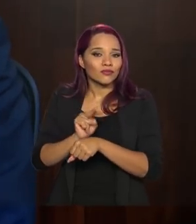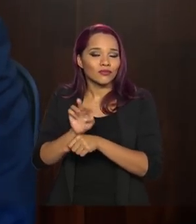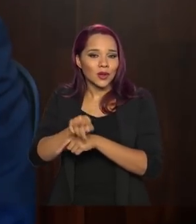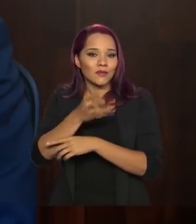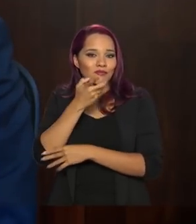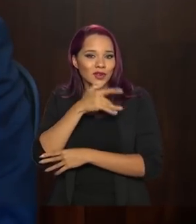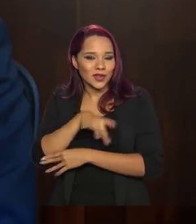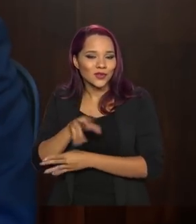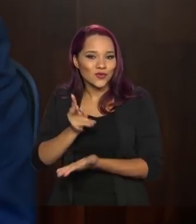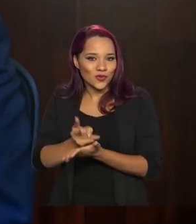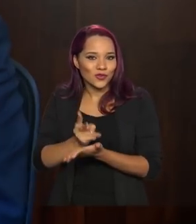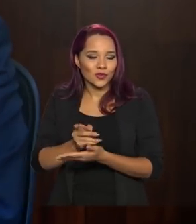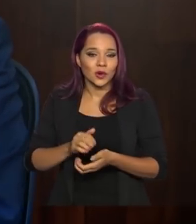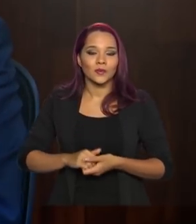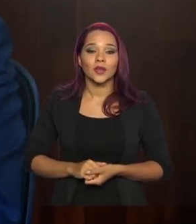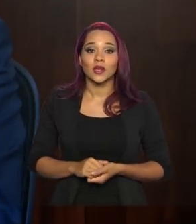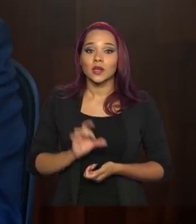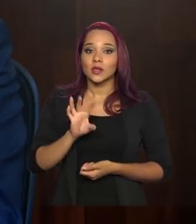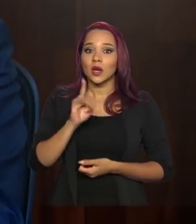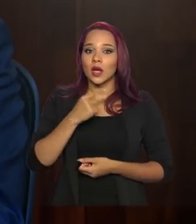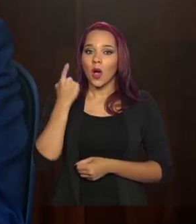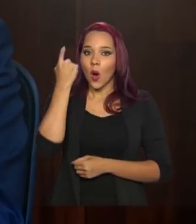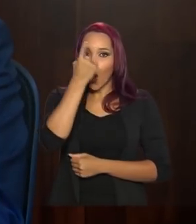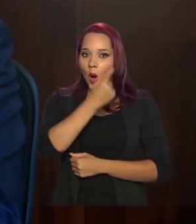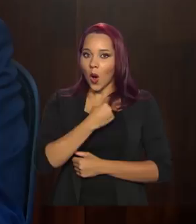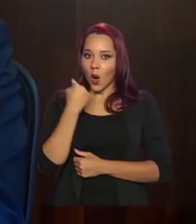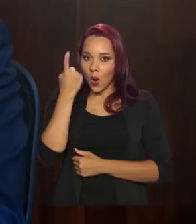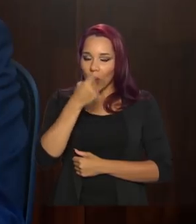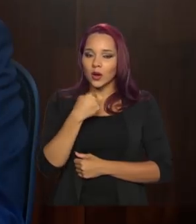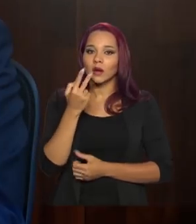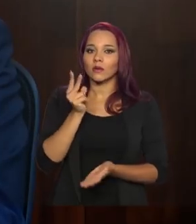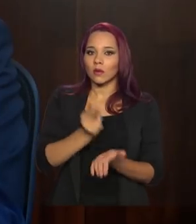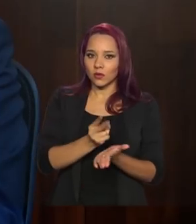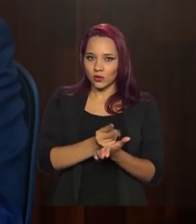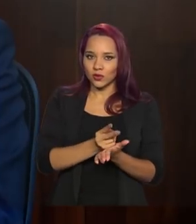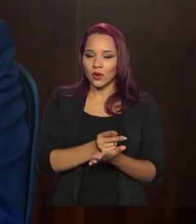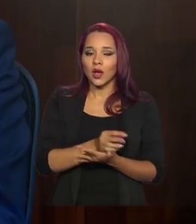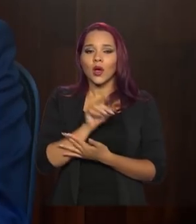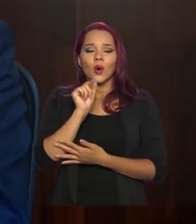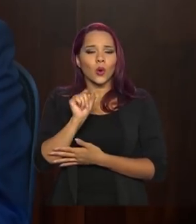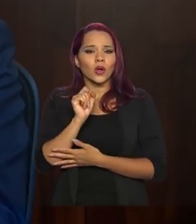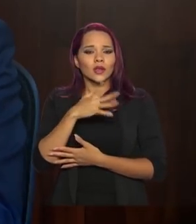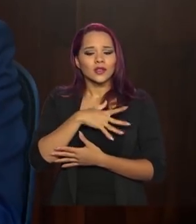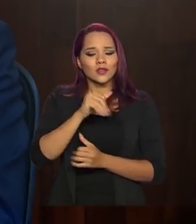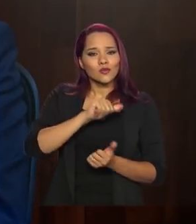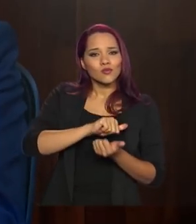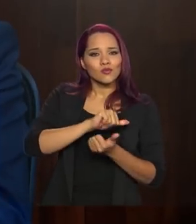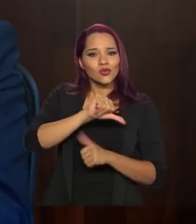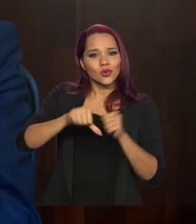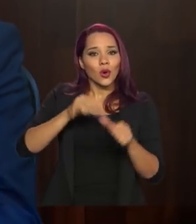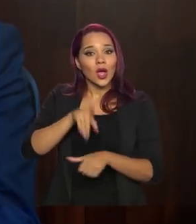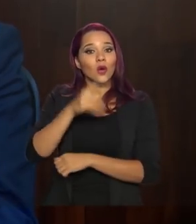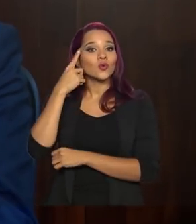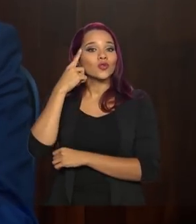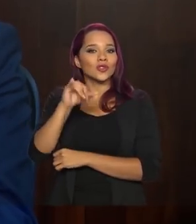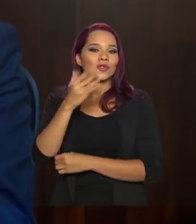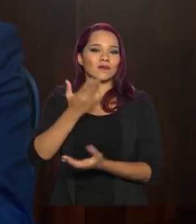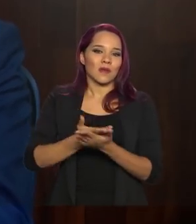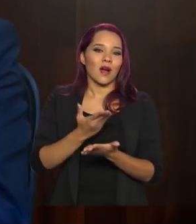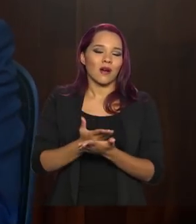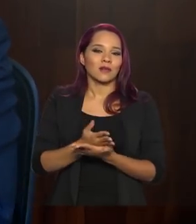crianças. Com um detalhe, a carga horária está mantida. O que a gente flexibilizou são os dias de aula.